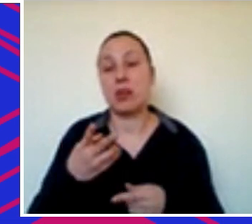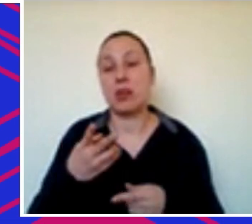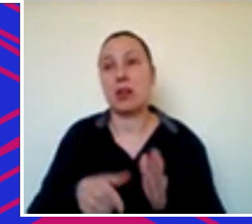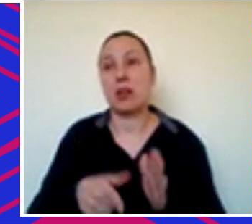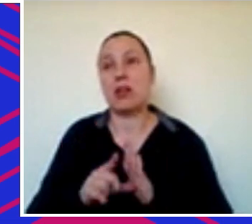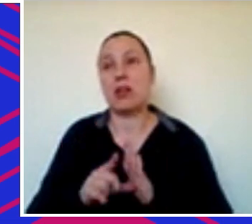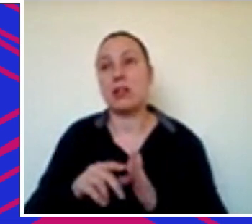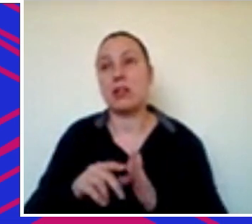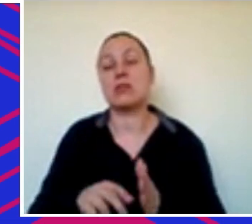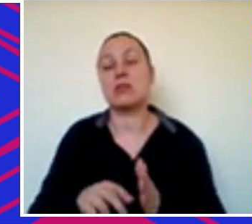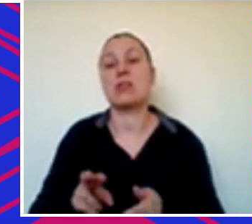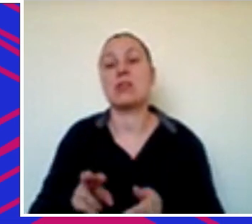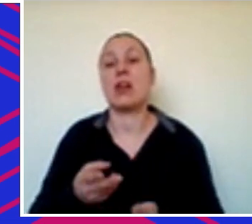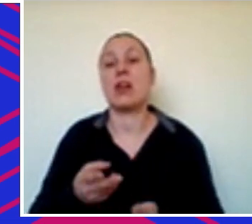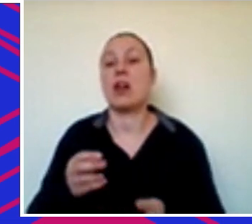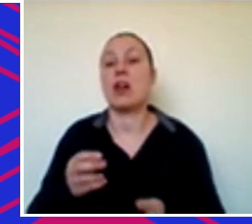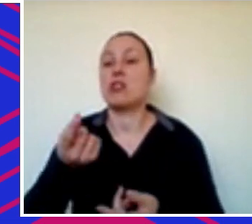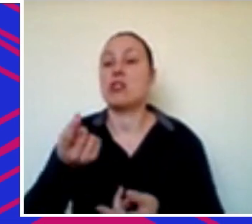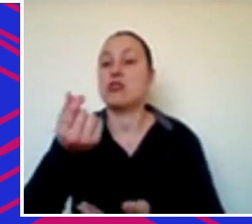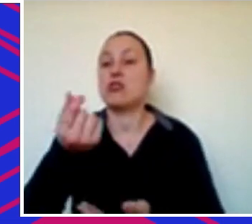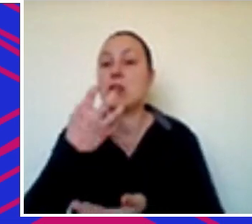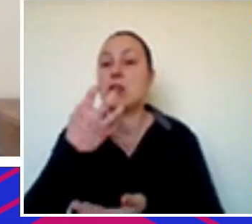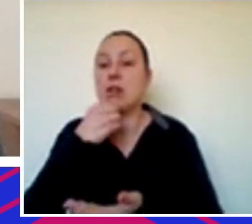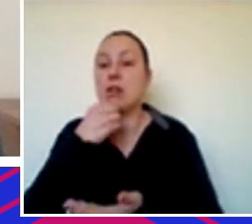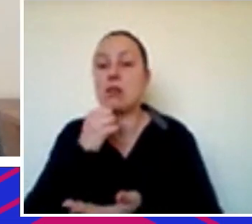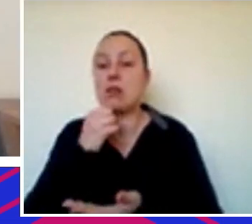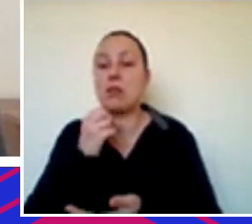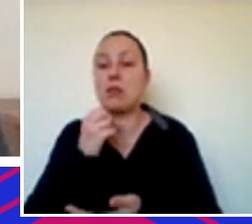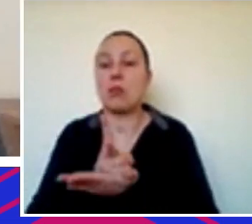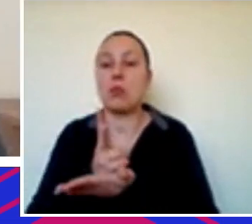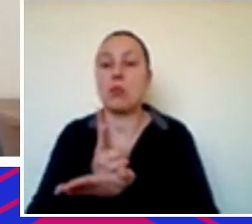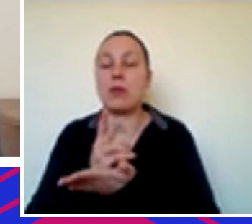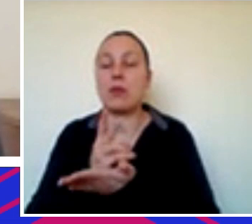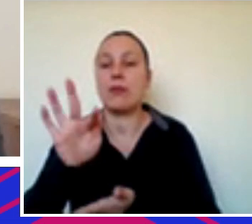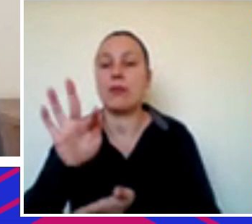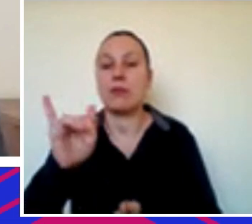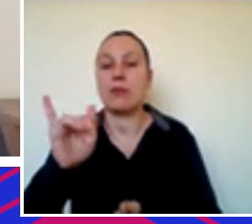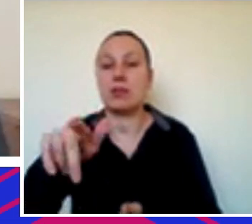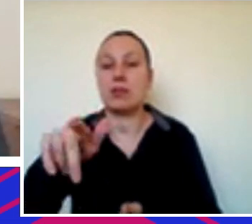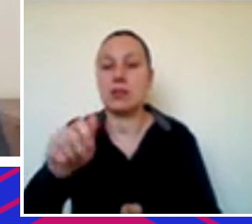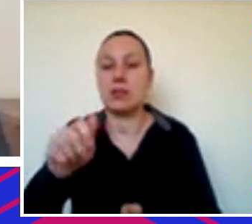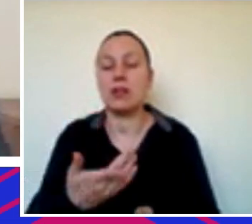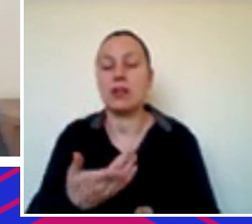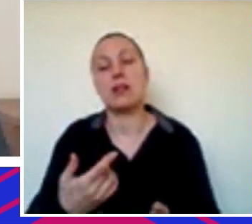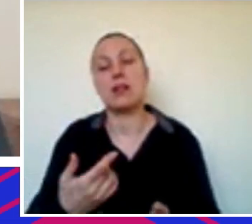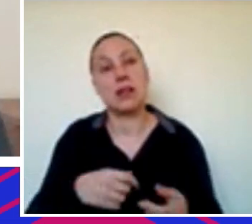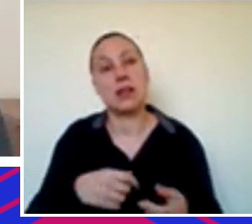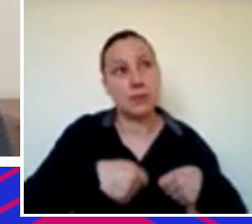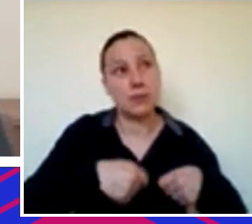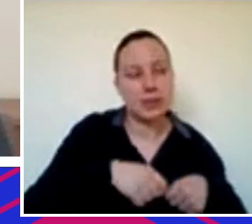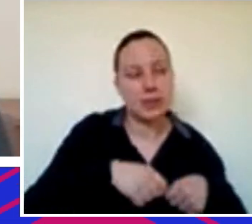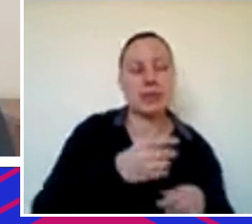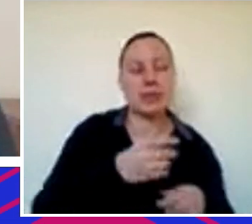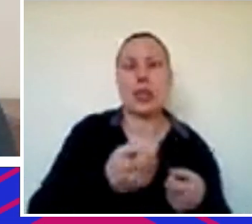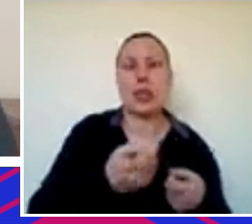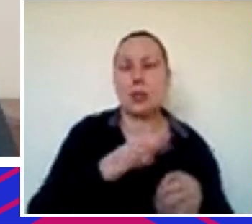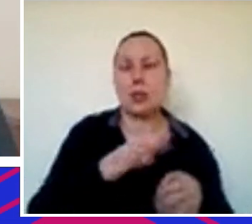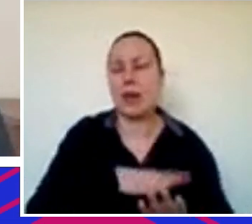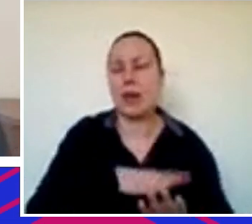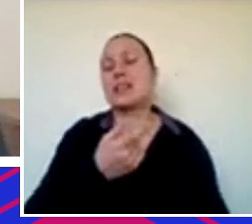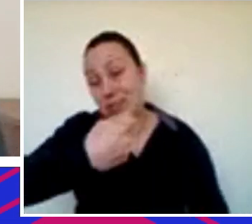ter que procurar retorno em outro lugar e risco retorno é simples precisa de mais retorno vai ter que correr um pouquinho mais de risco